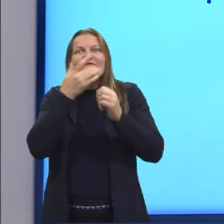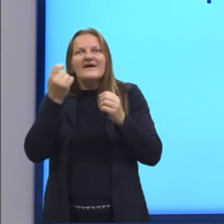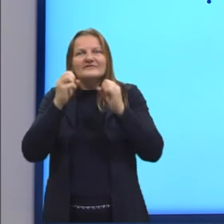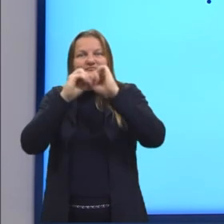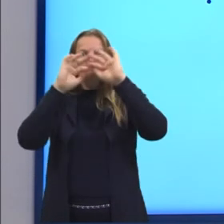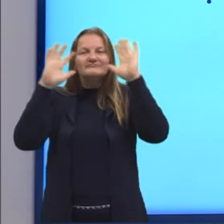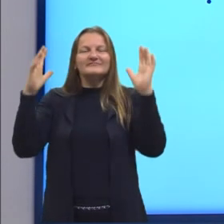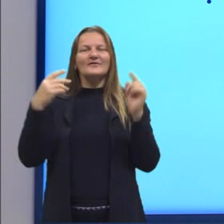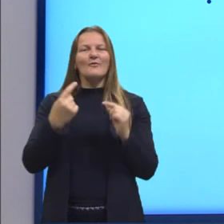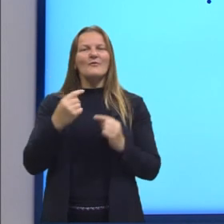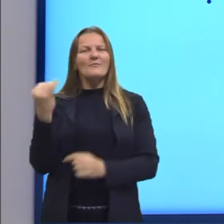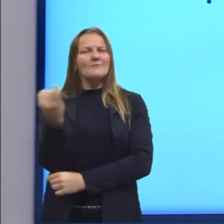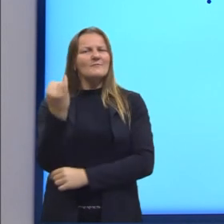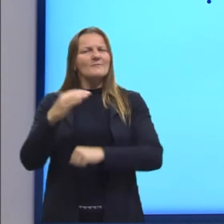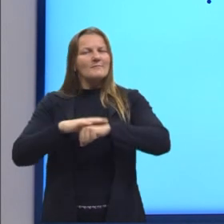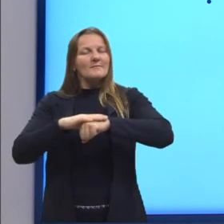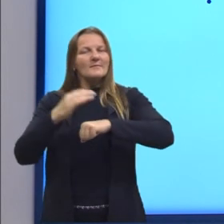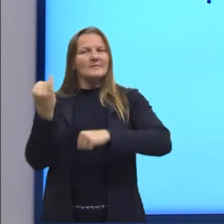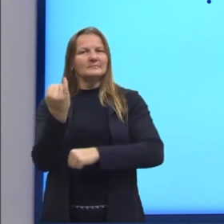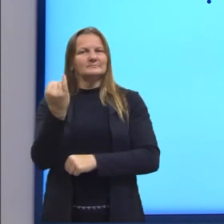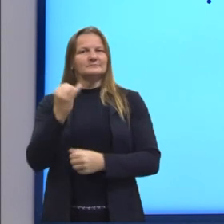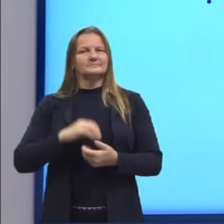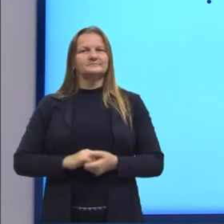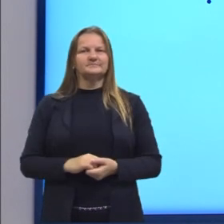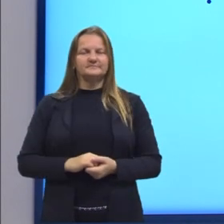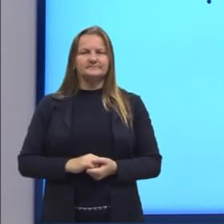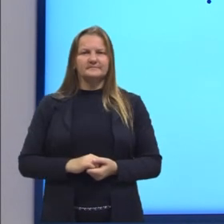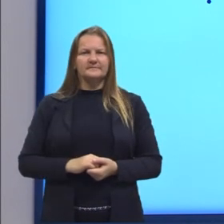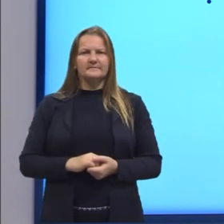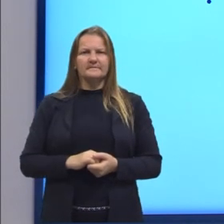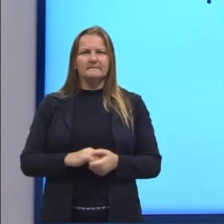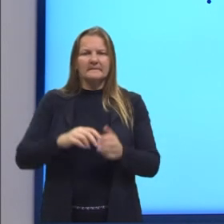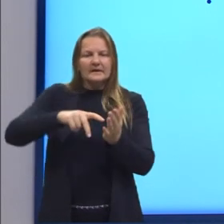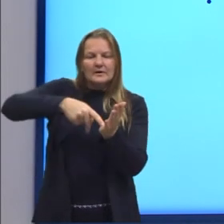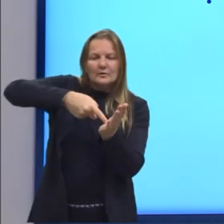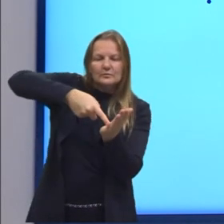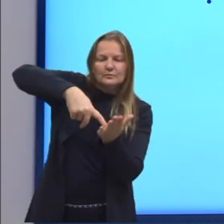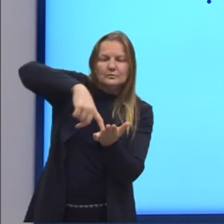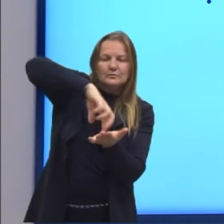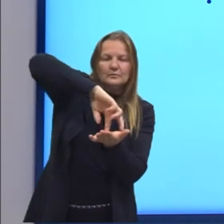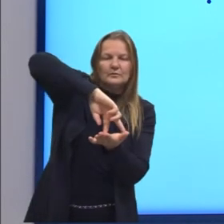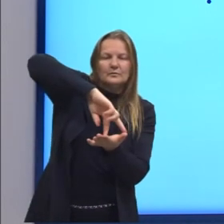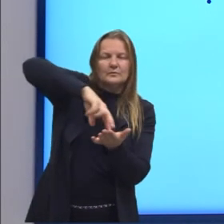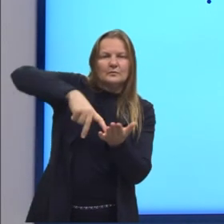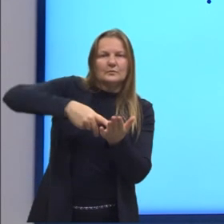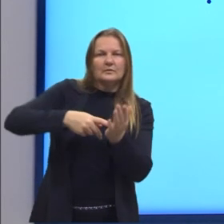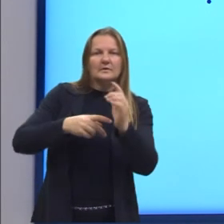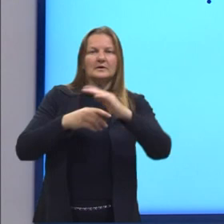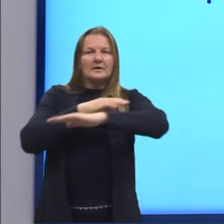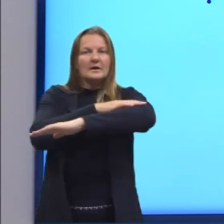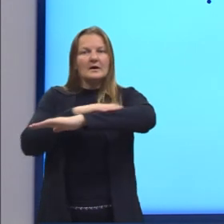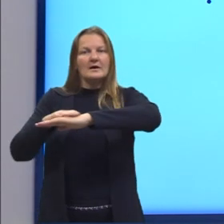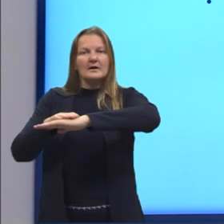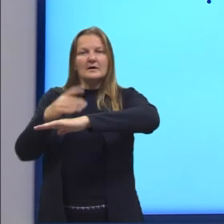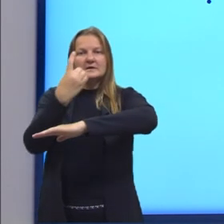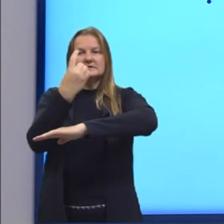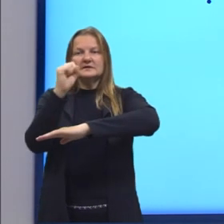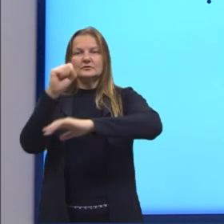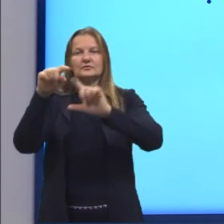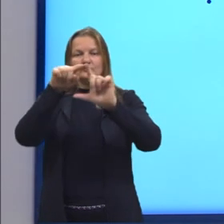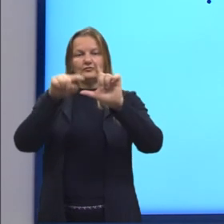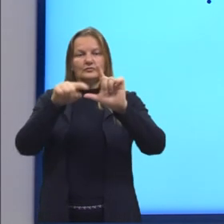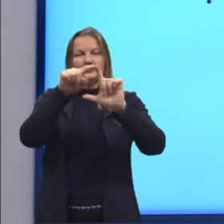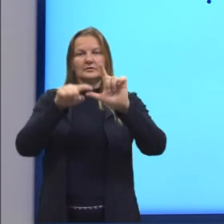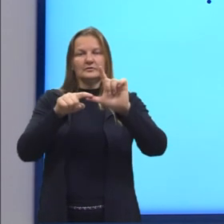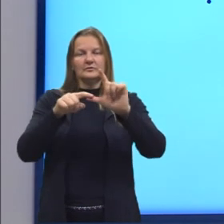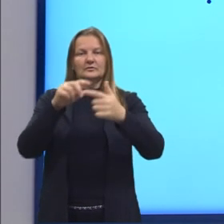as principais razões trigonométricas para ângulos maiores do que 180 graus, sendo elas, então,